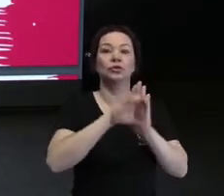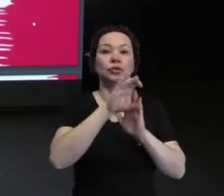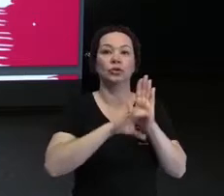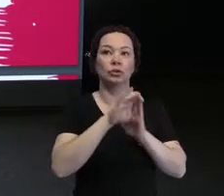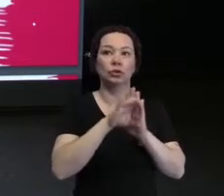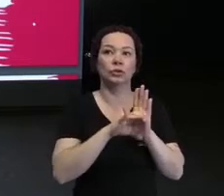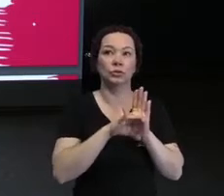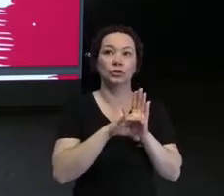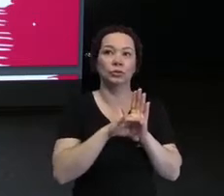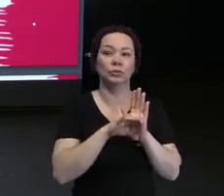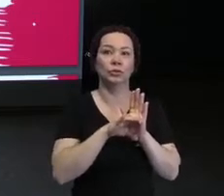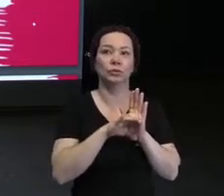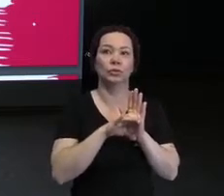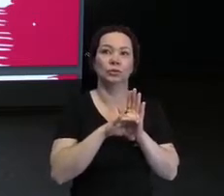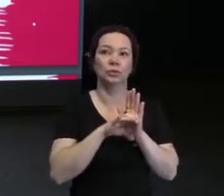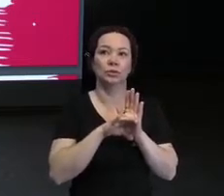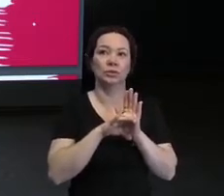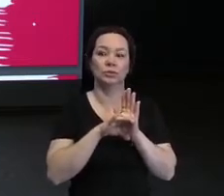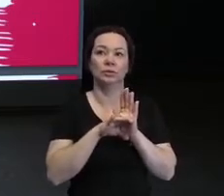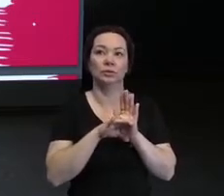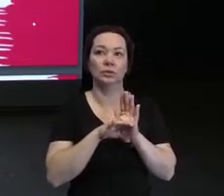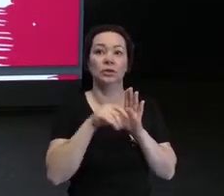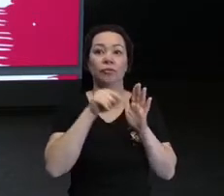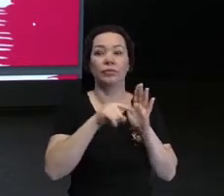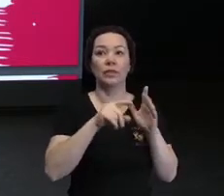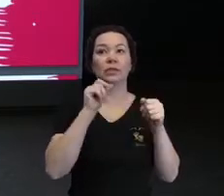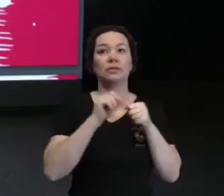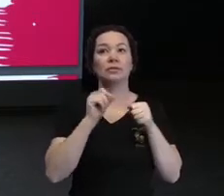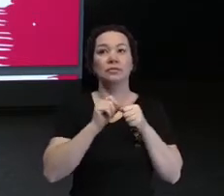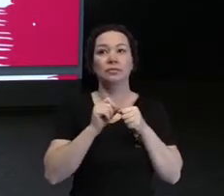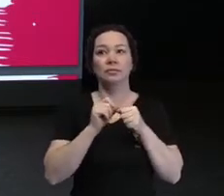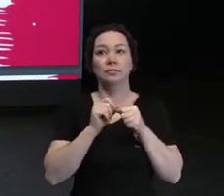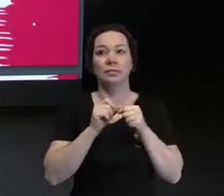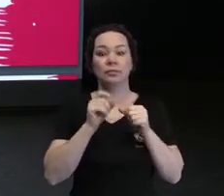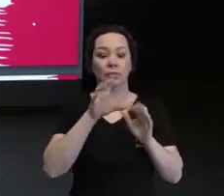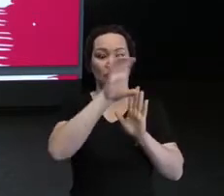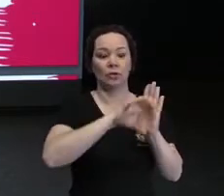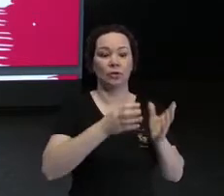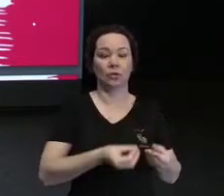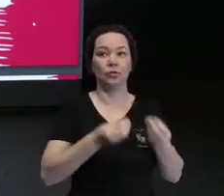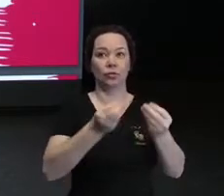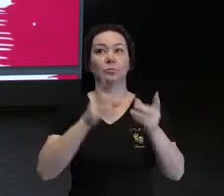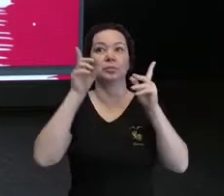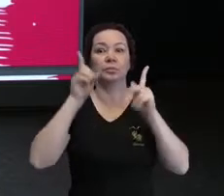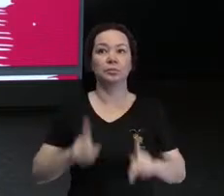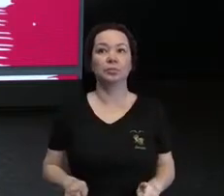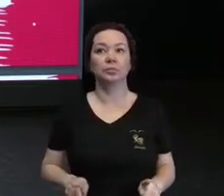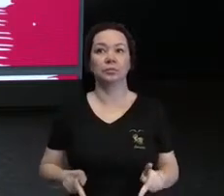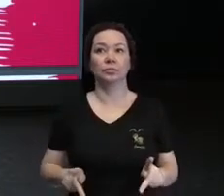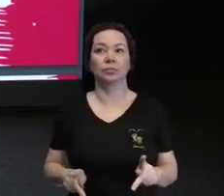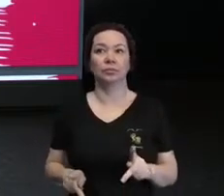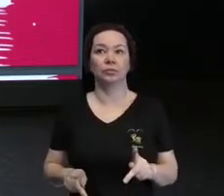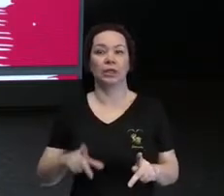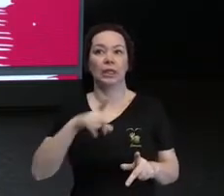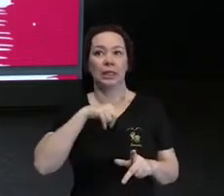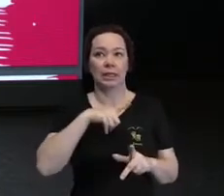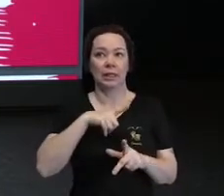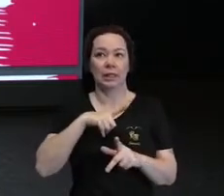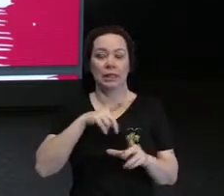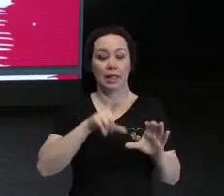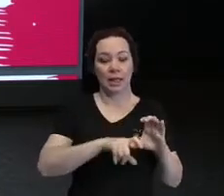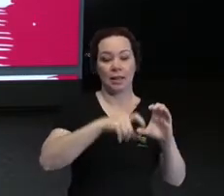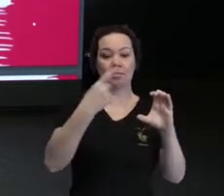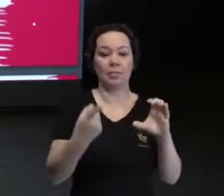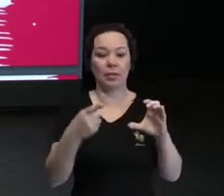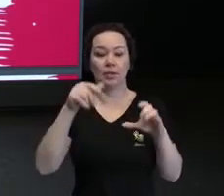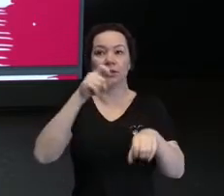Rondônia. E aí, assim, eles foram levar essa ficha para as pessoas terem autonomia de na